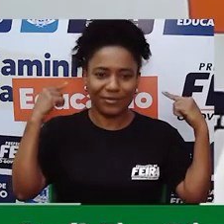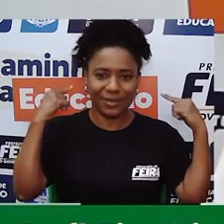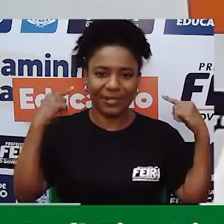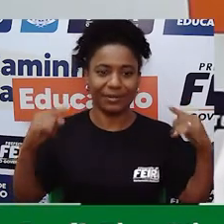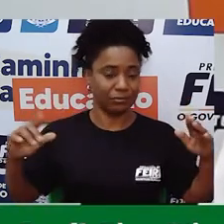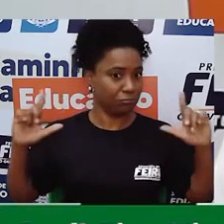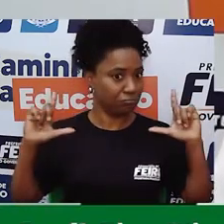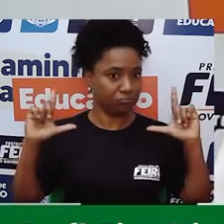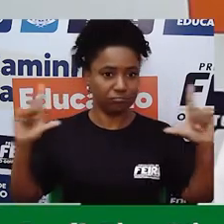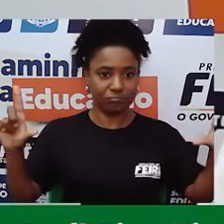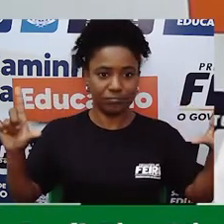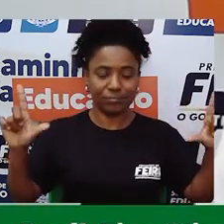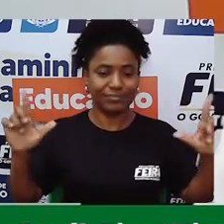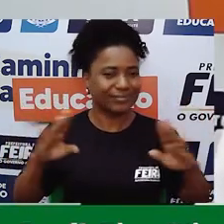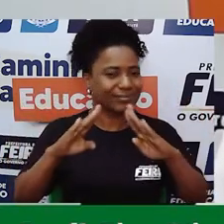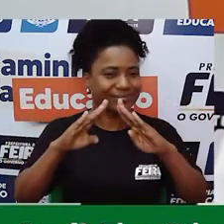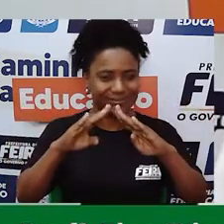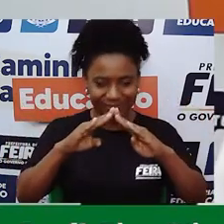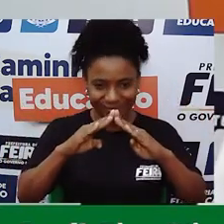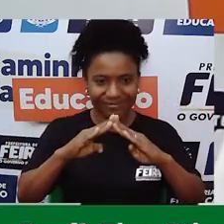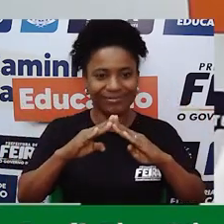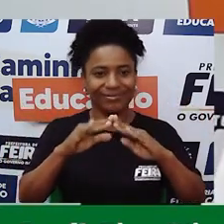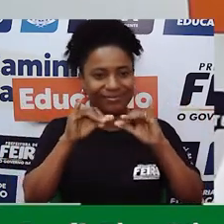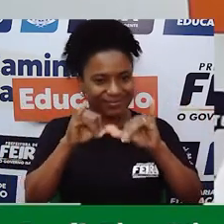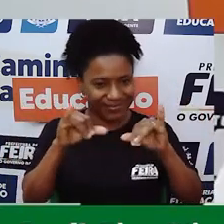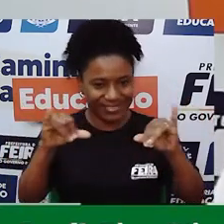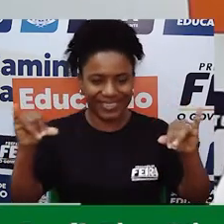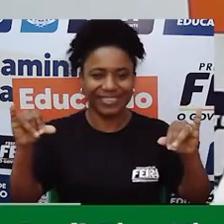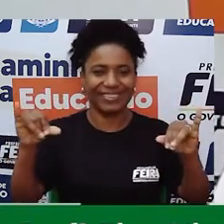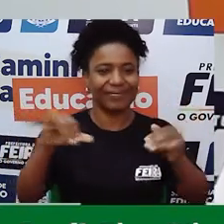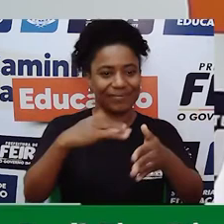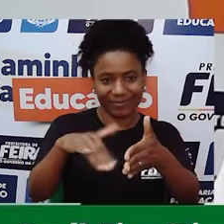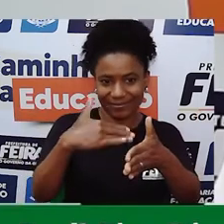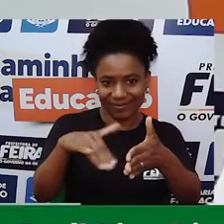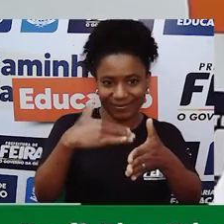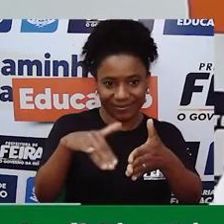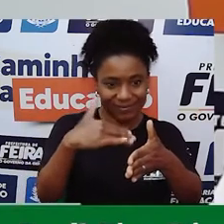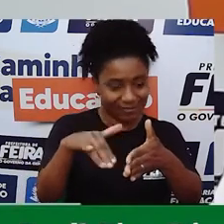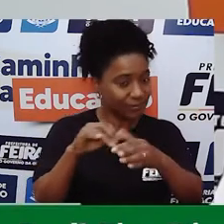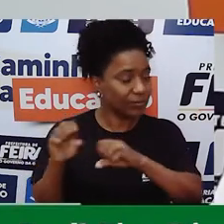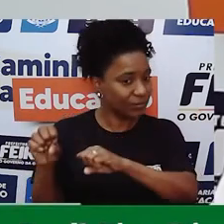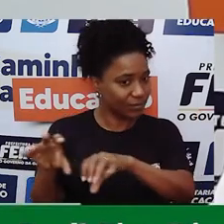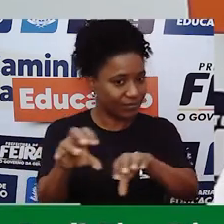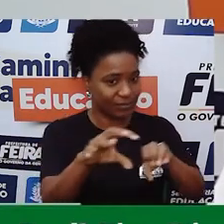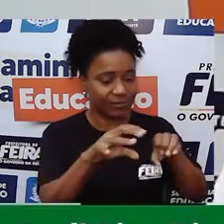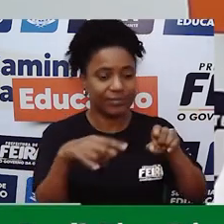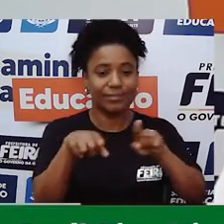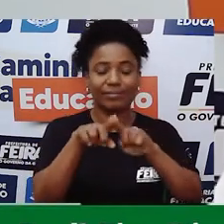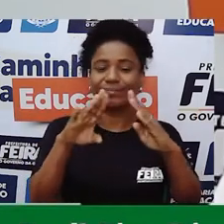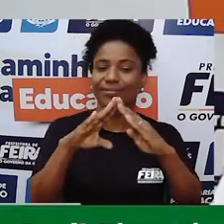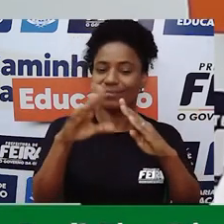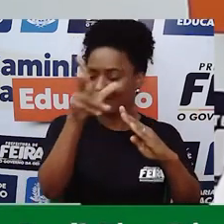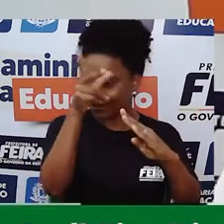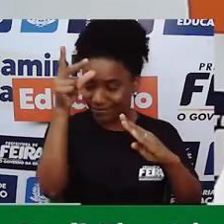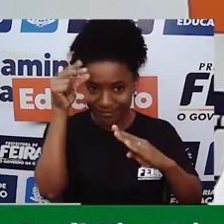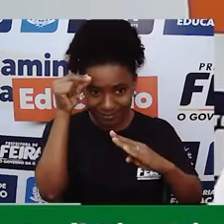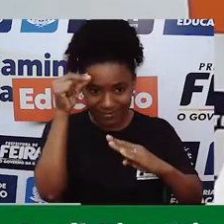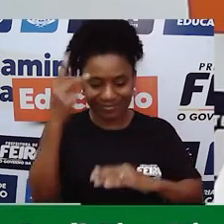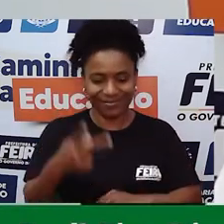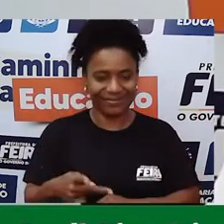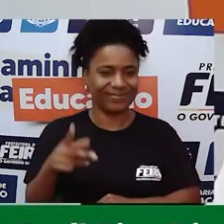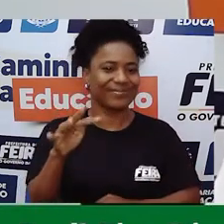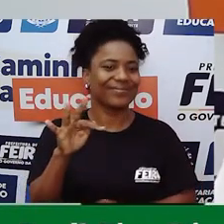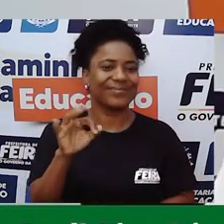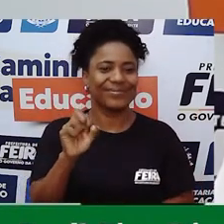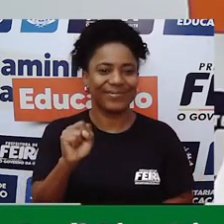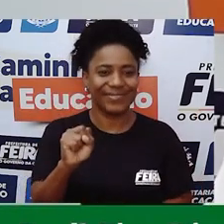painel e nele nós temos logomarcas da Secretaria de Educação e da Prefeitura Municipal de Feira de